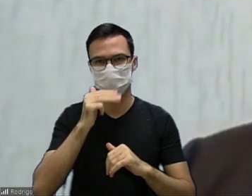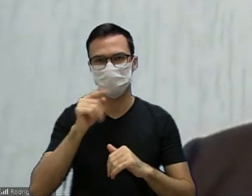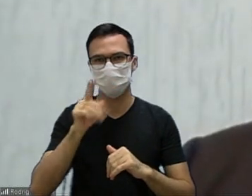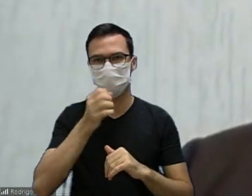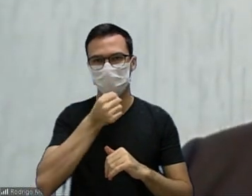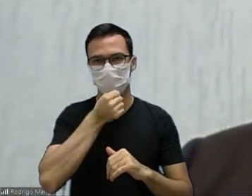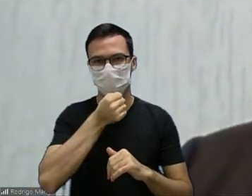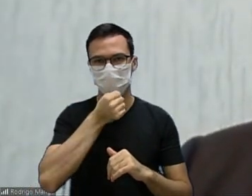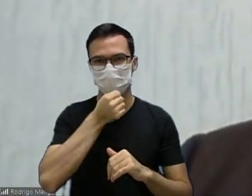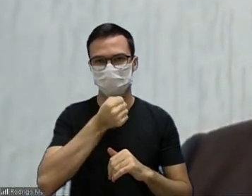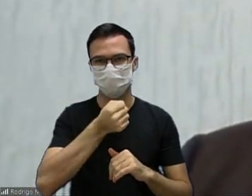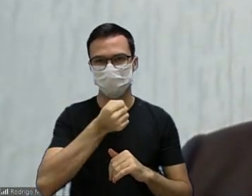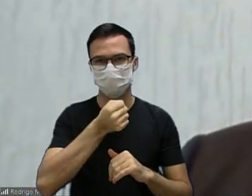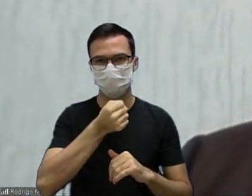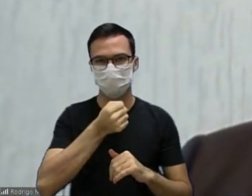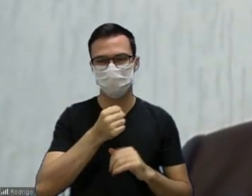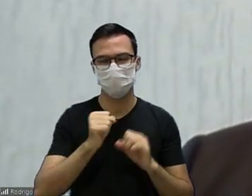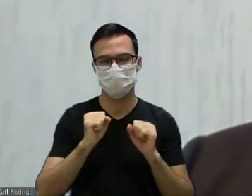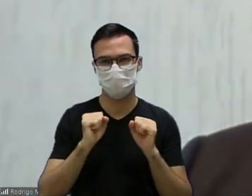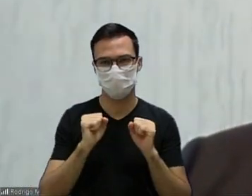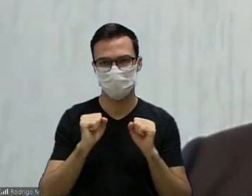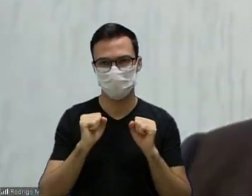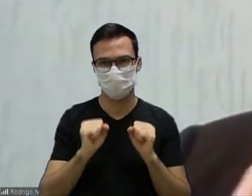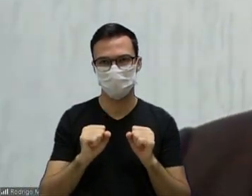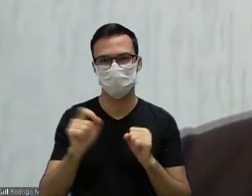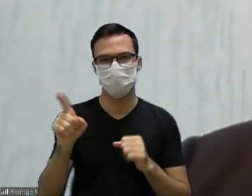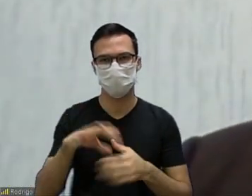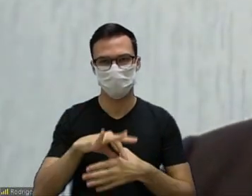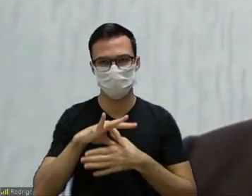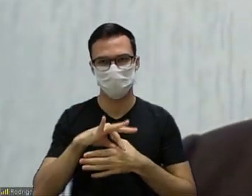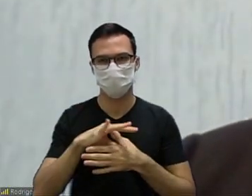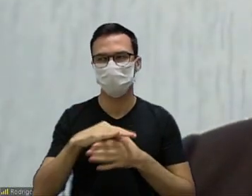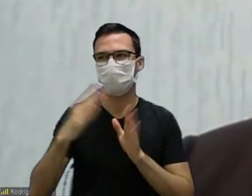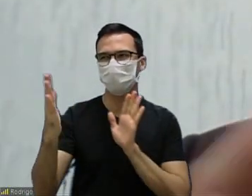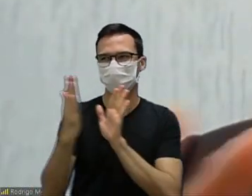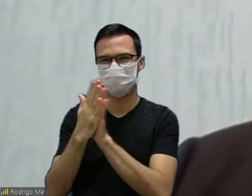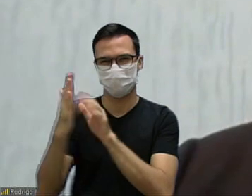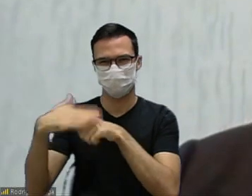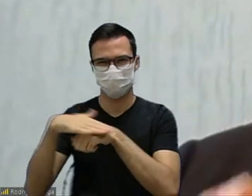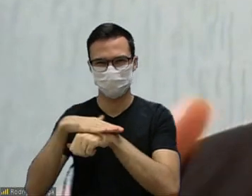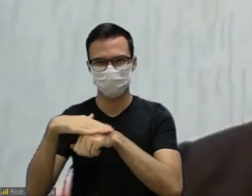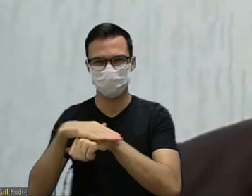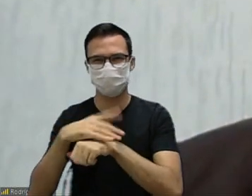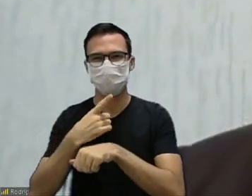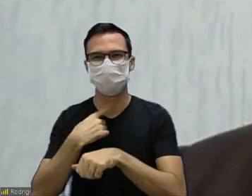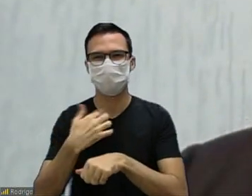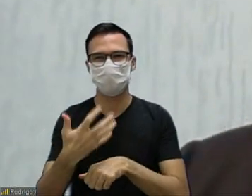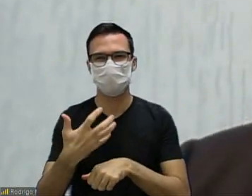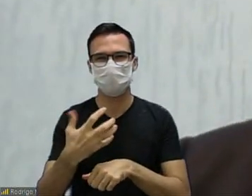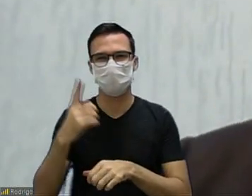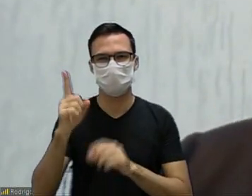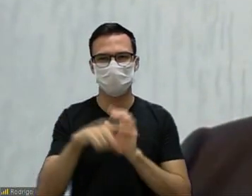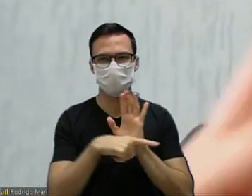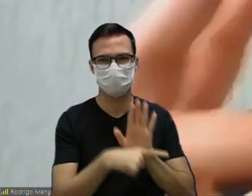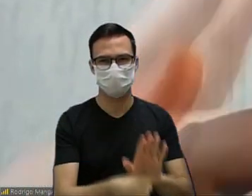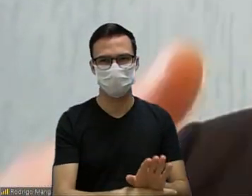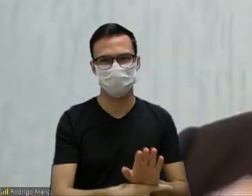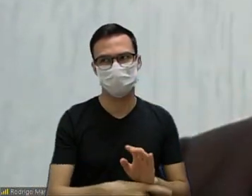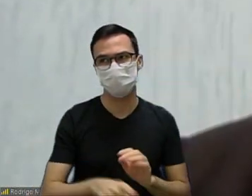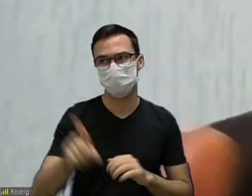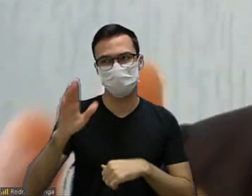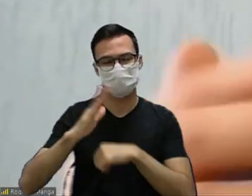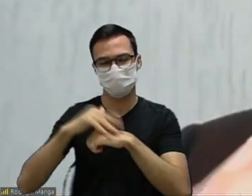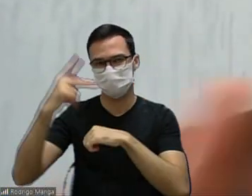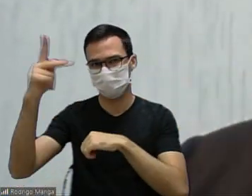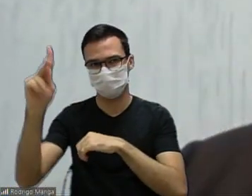microfone aberto poderia o vereador fazer essa articulação explicar que a intenção única é poder de repente ela elabora